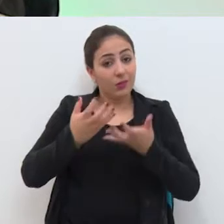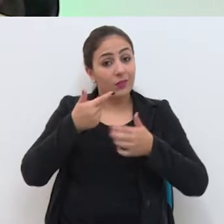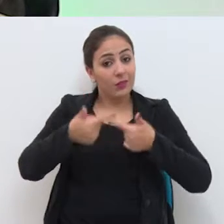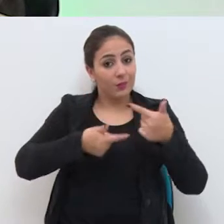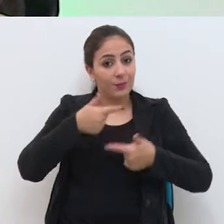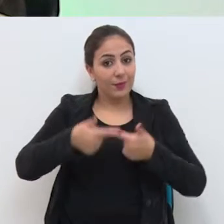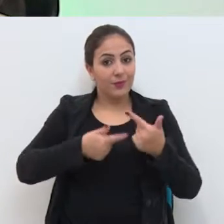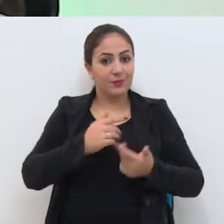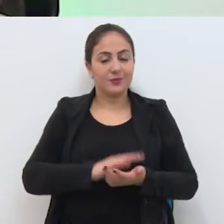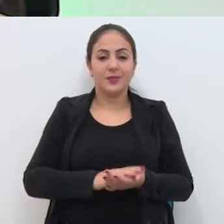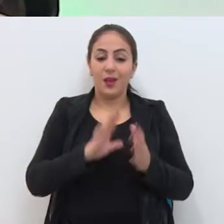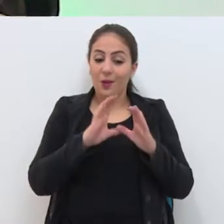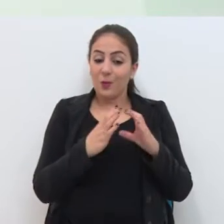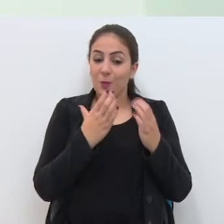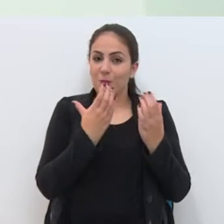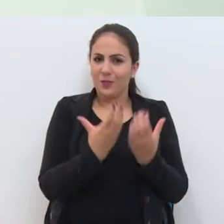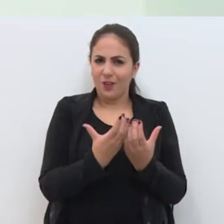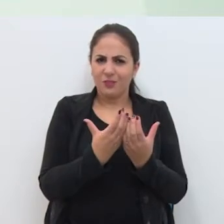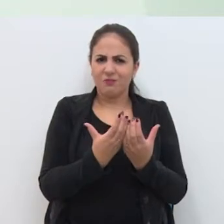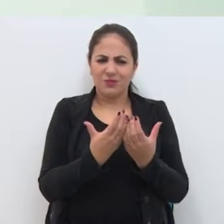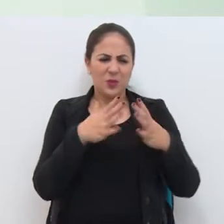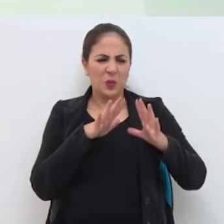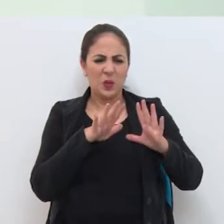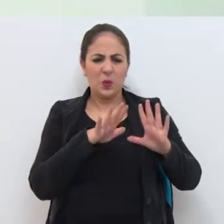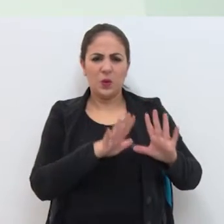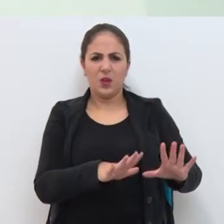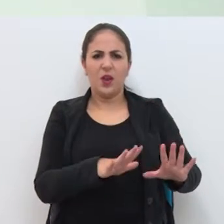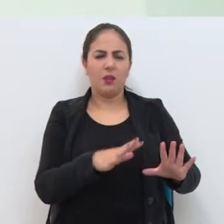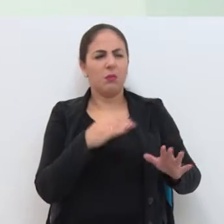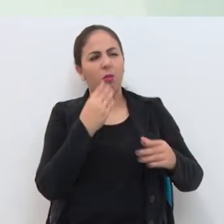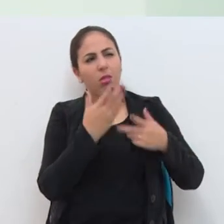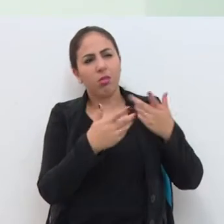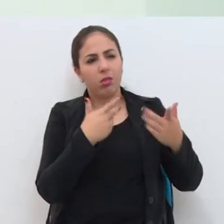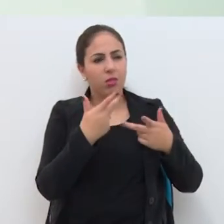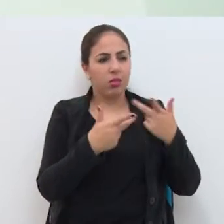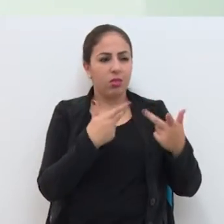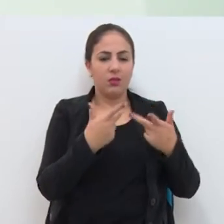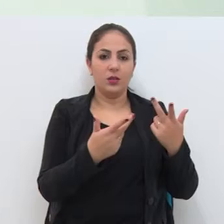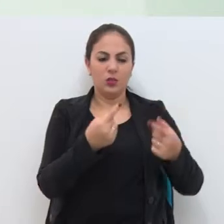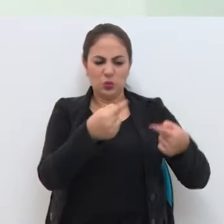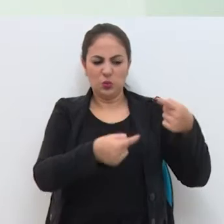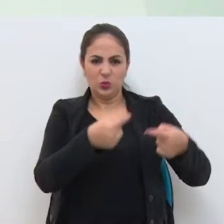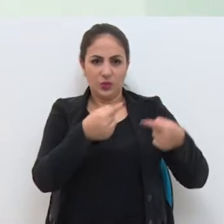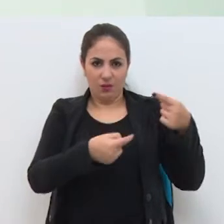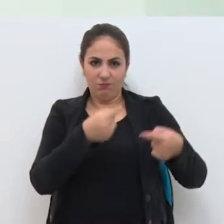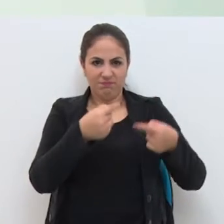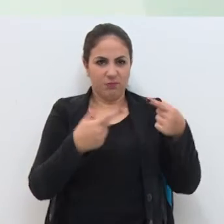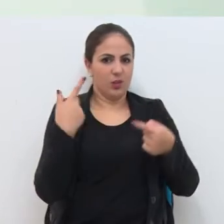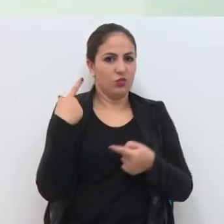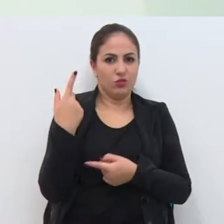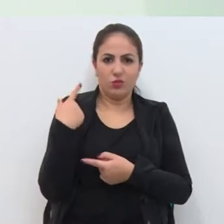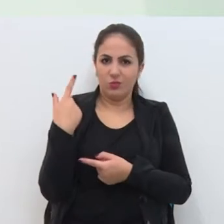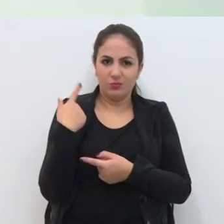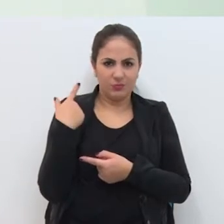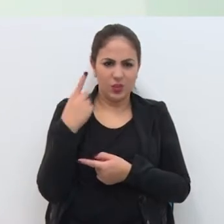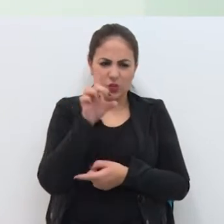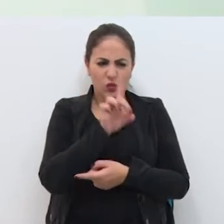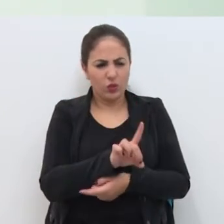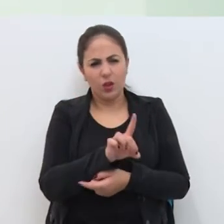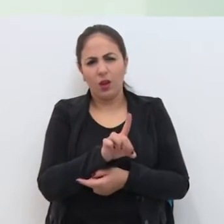A comunidade O povo não quer mais saber Daquele blá blá blá Discussão partidária